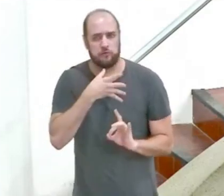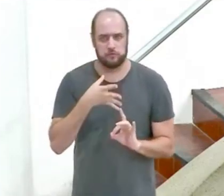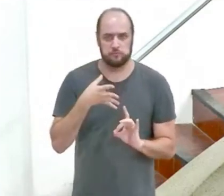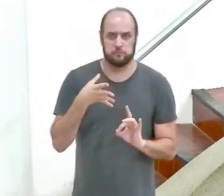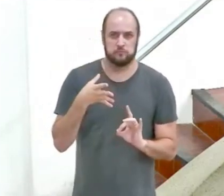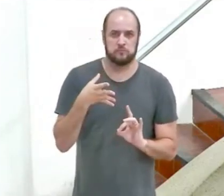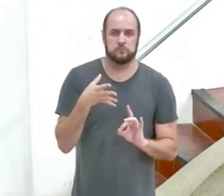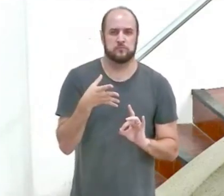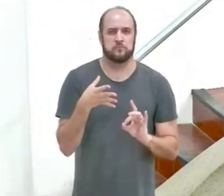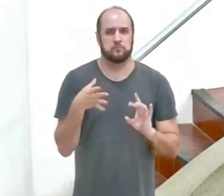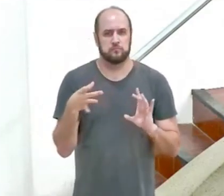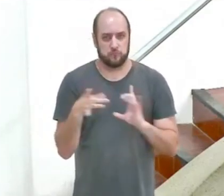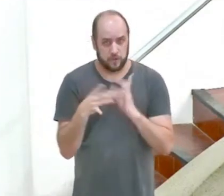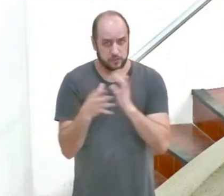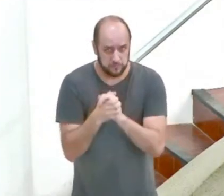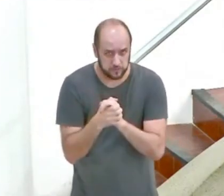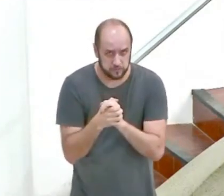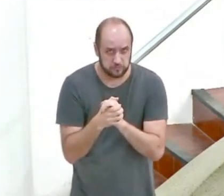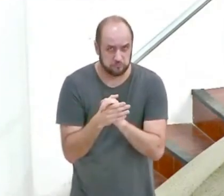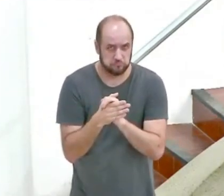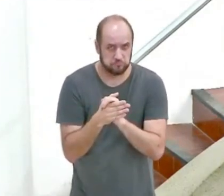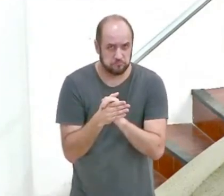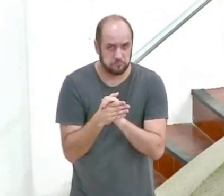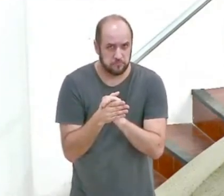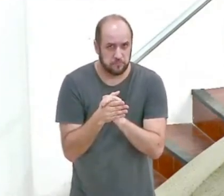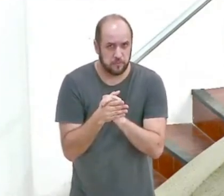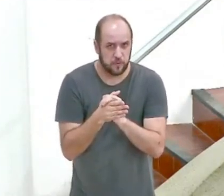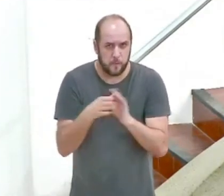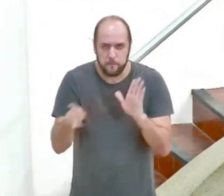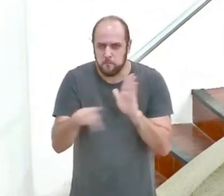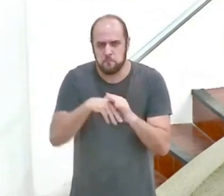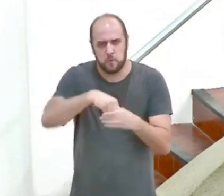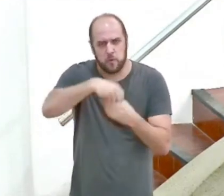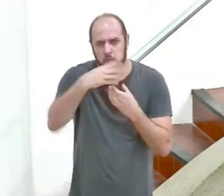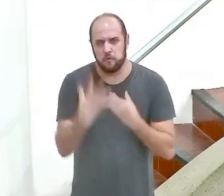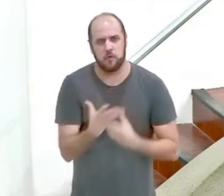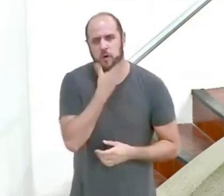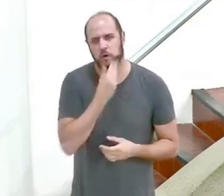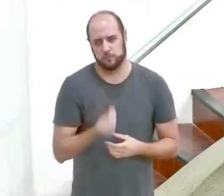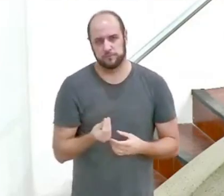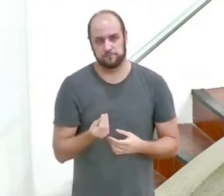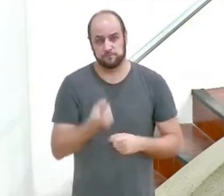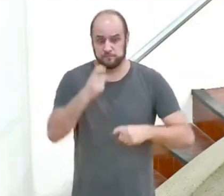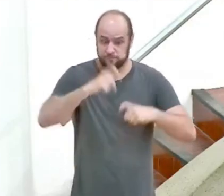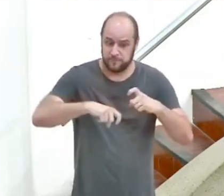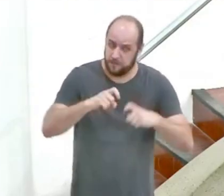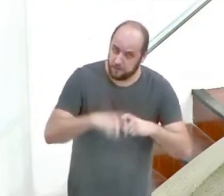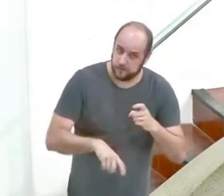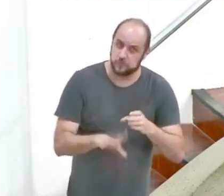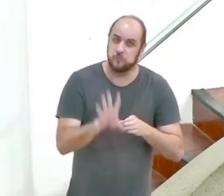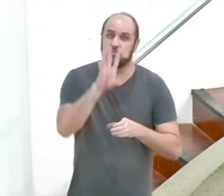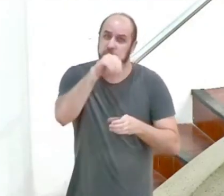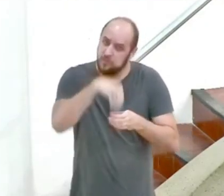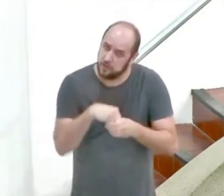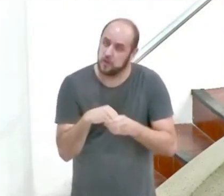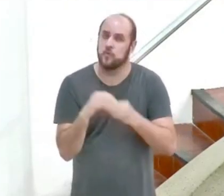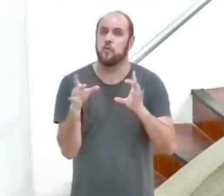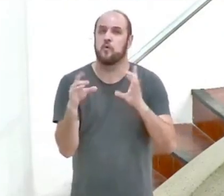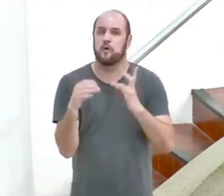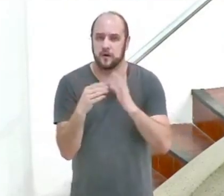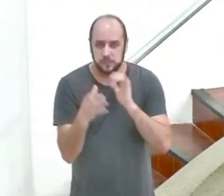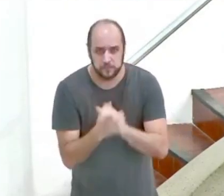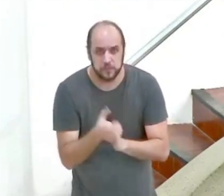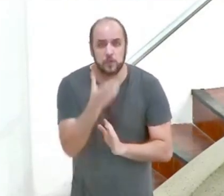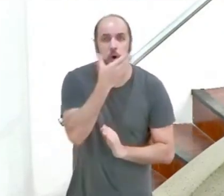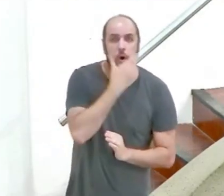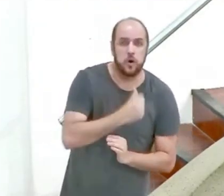irrecusável, indelével na essência humana. O sexo é estabelecido como o ato entre um homem e uma